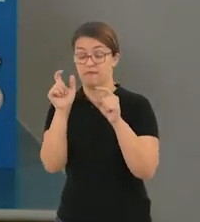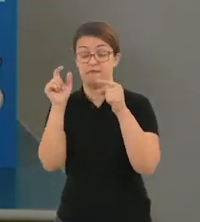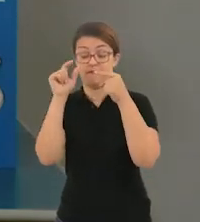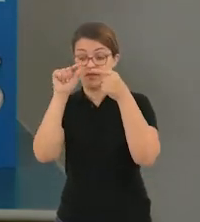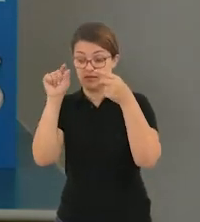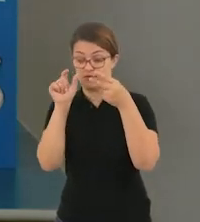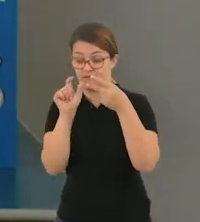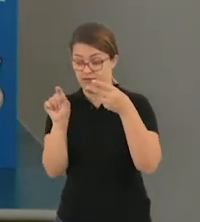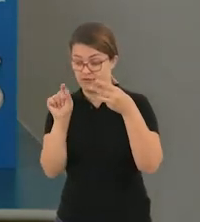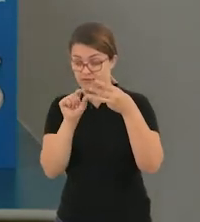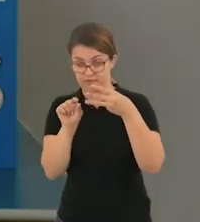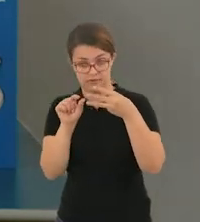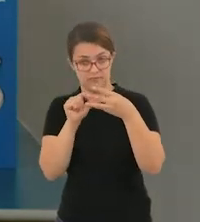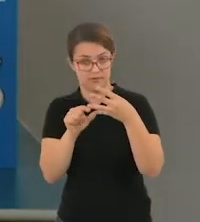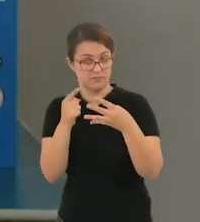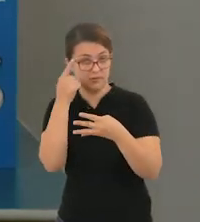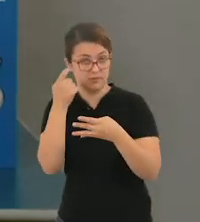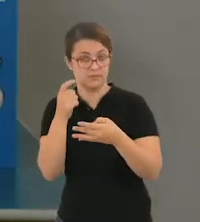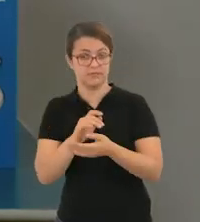vocês recortaram da revista.